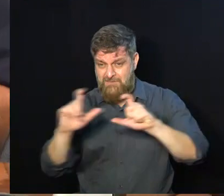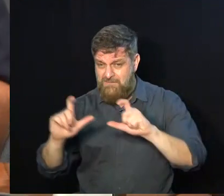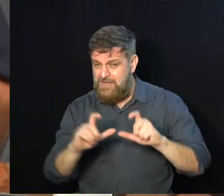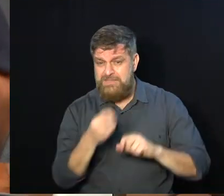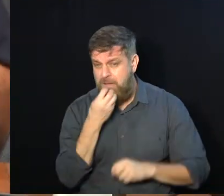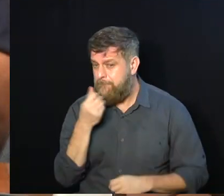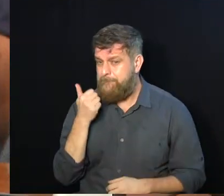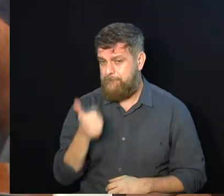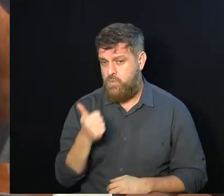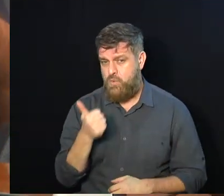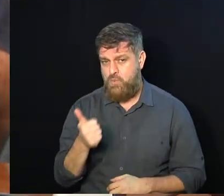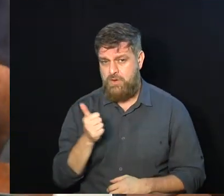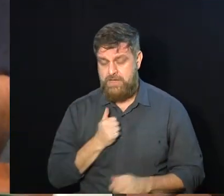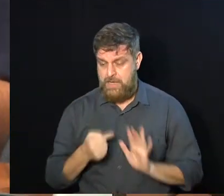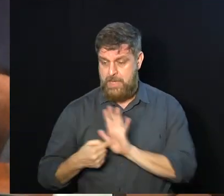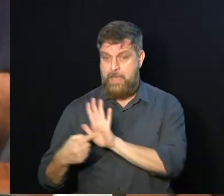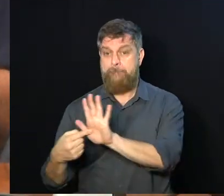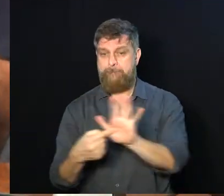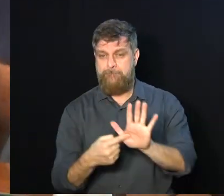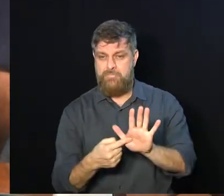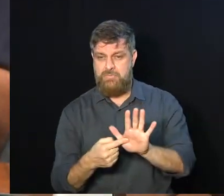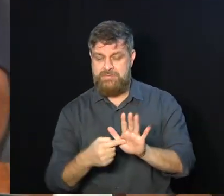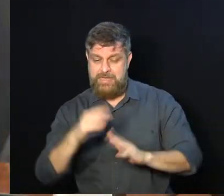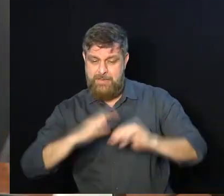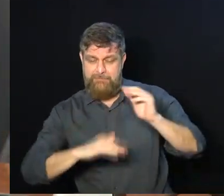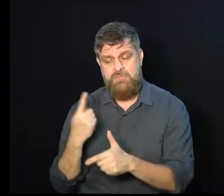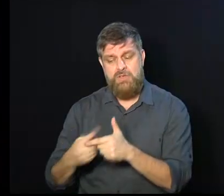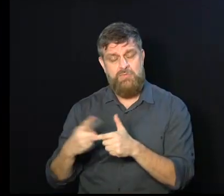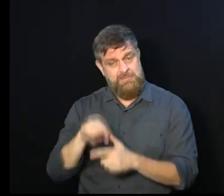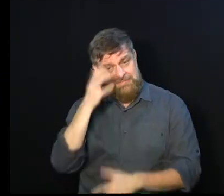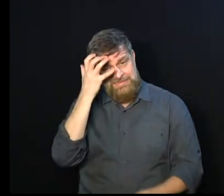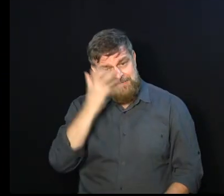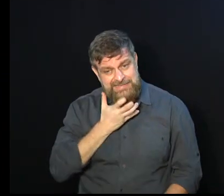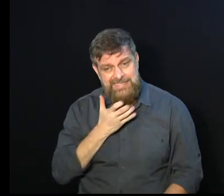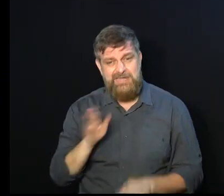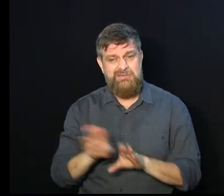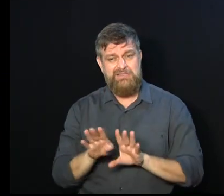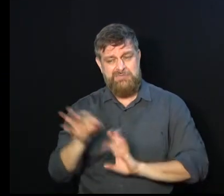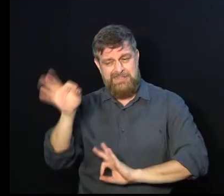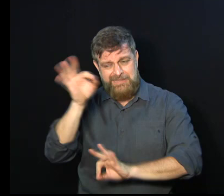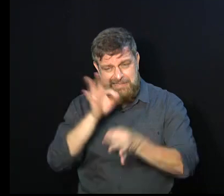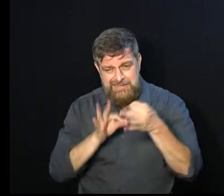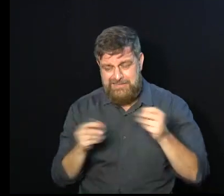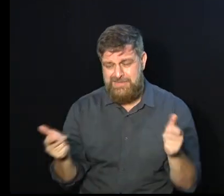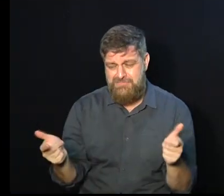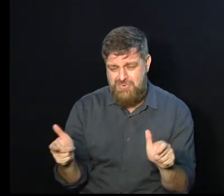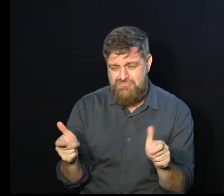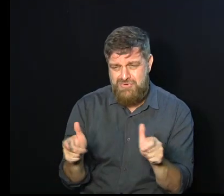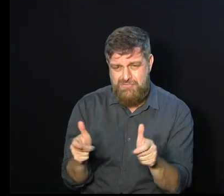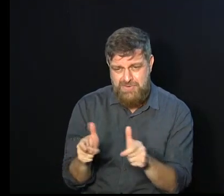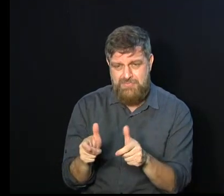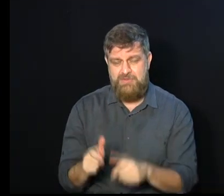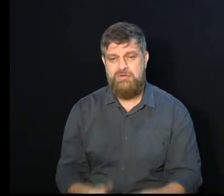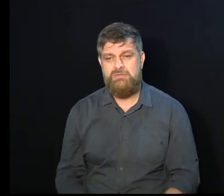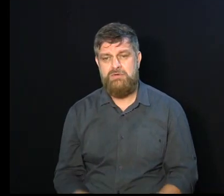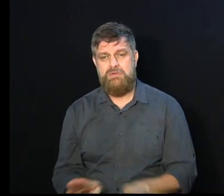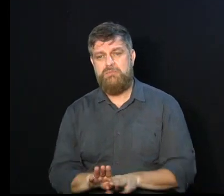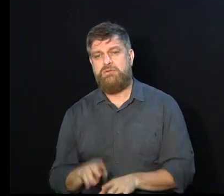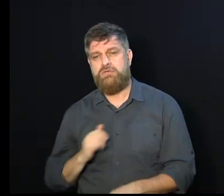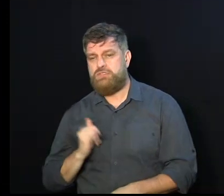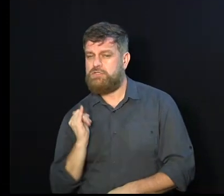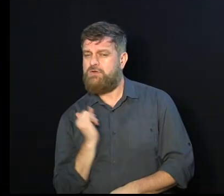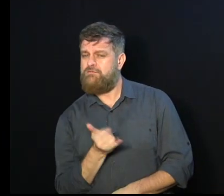especialista da Embrapa mostrou a importância das abelhas para a natureza e para o homem. Quando a fala de